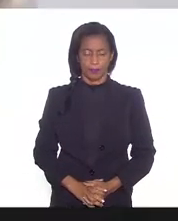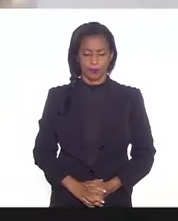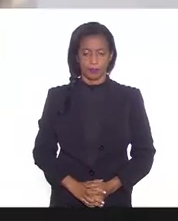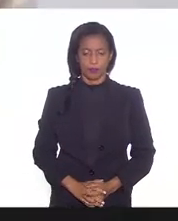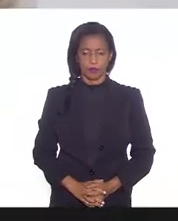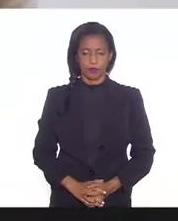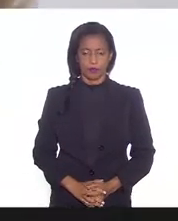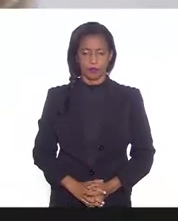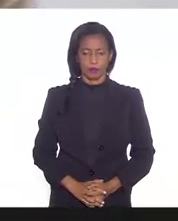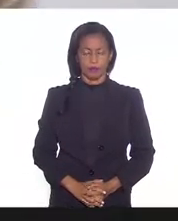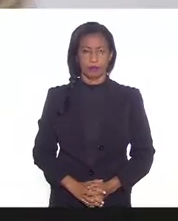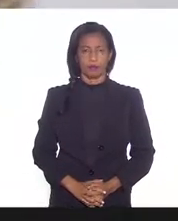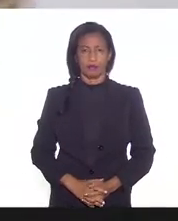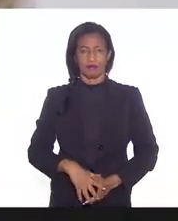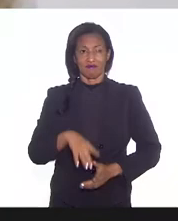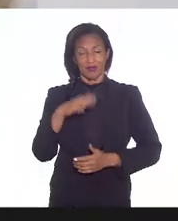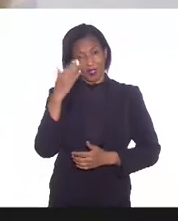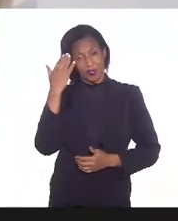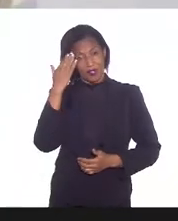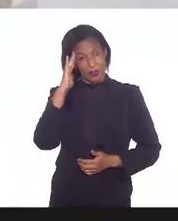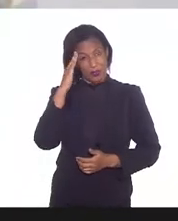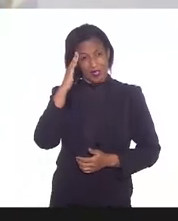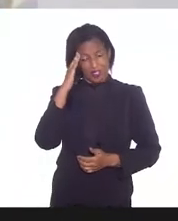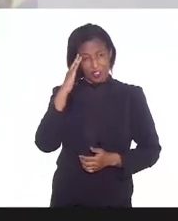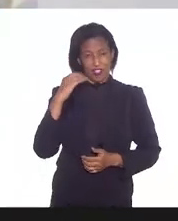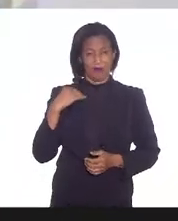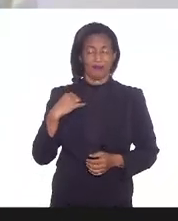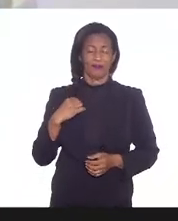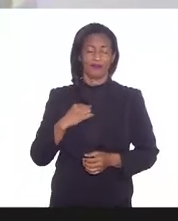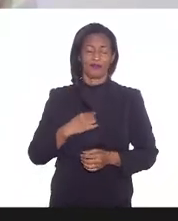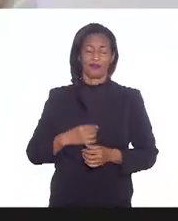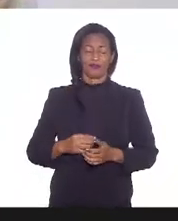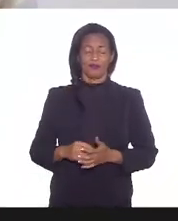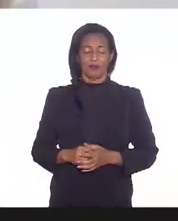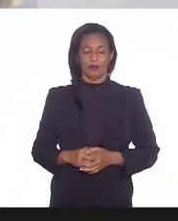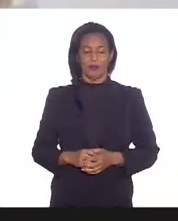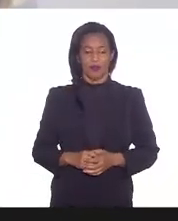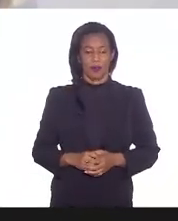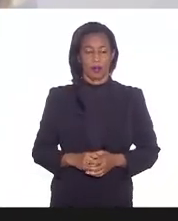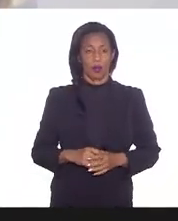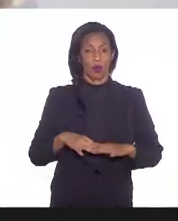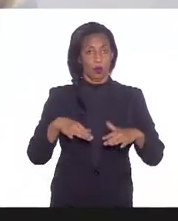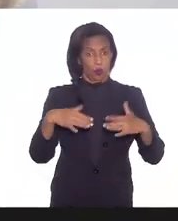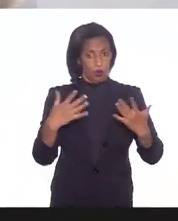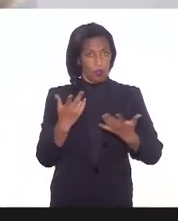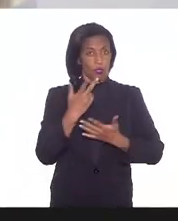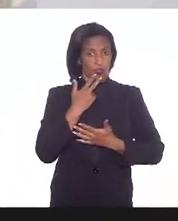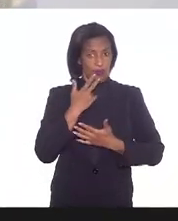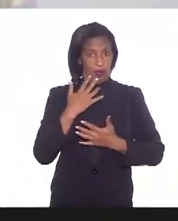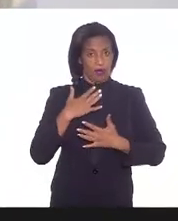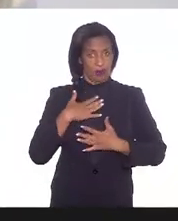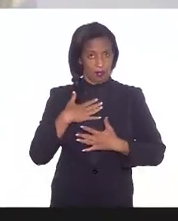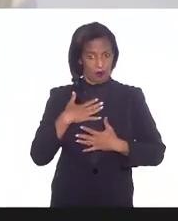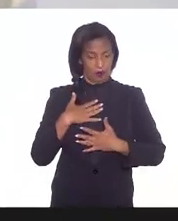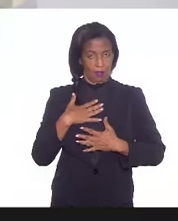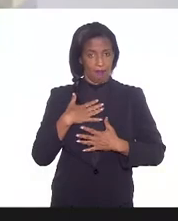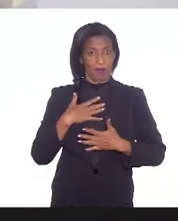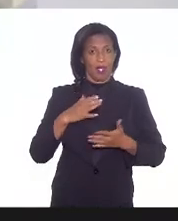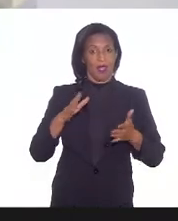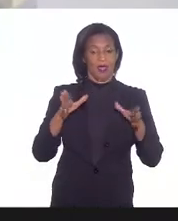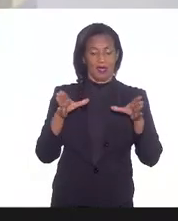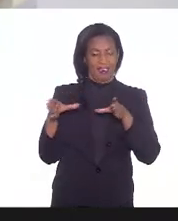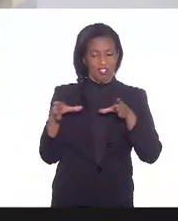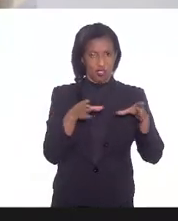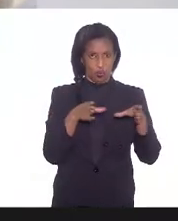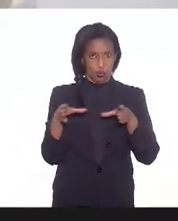Deixa eu ver se eu entendi, doutora Marta. O que eu quis dizer é que a distribuição das